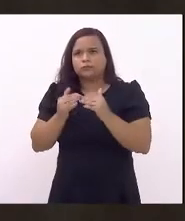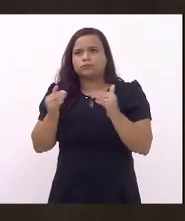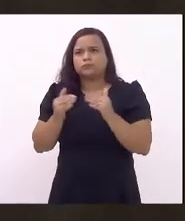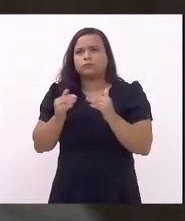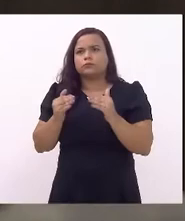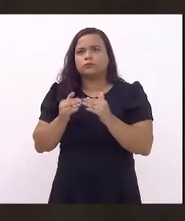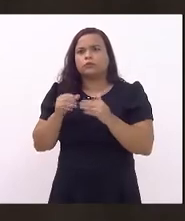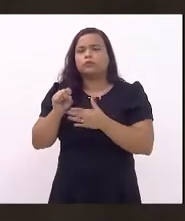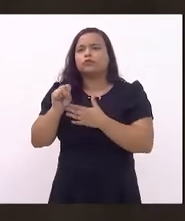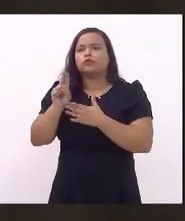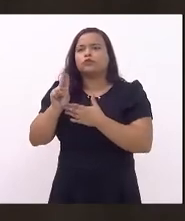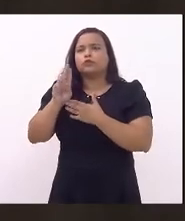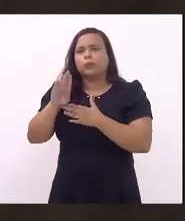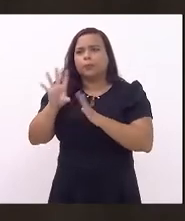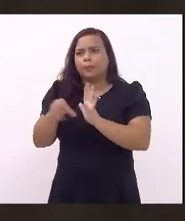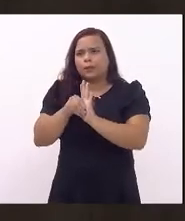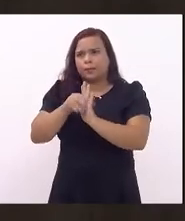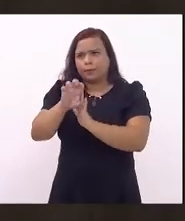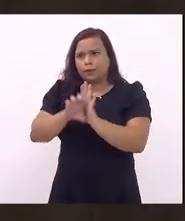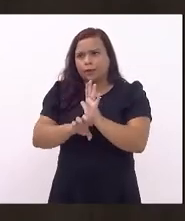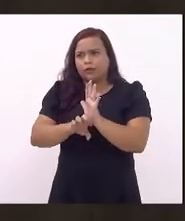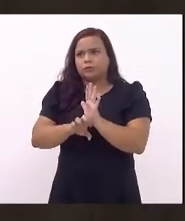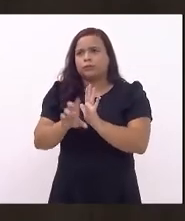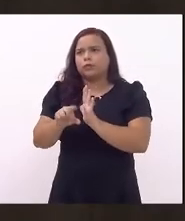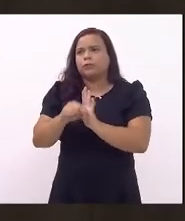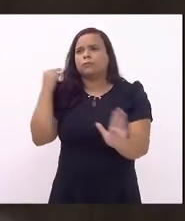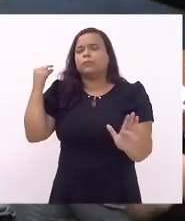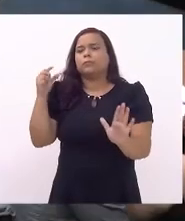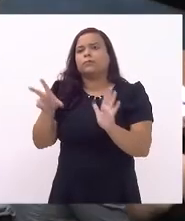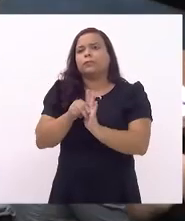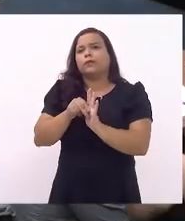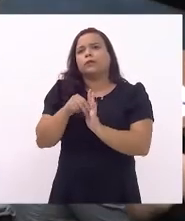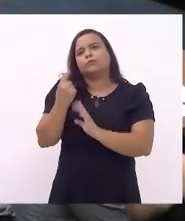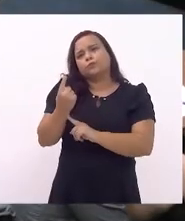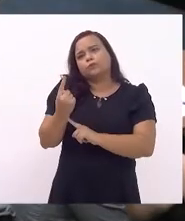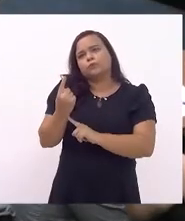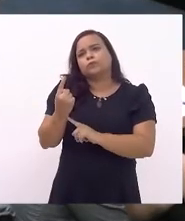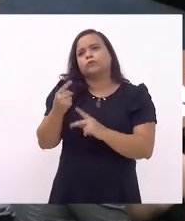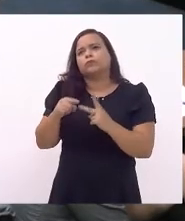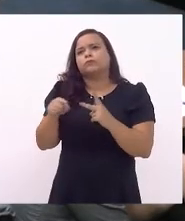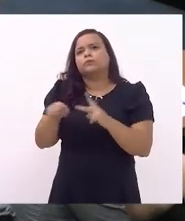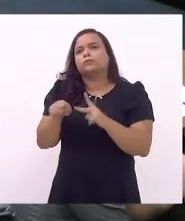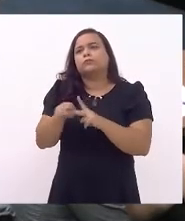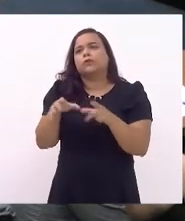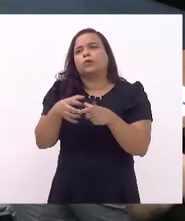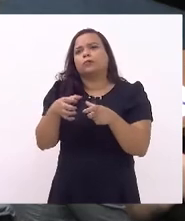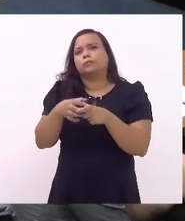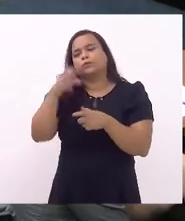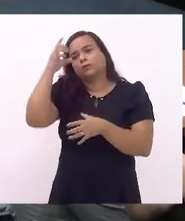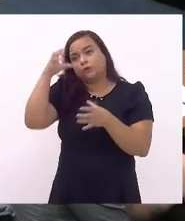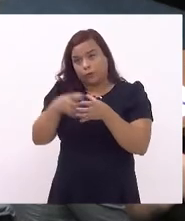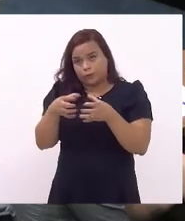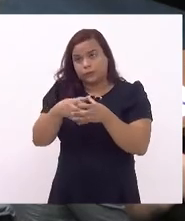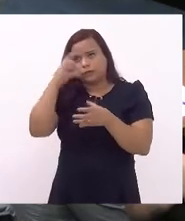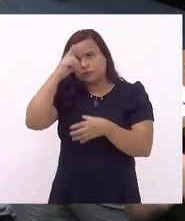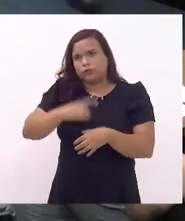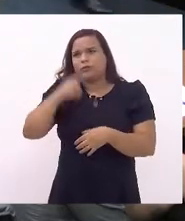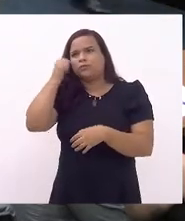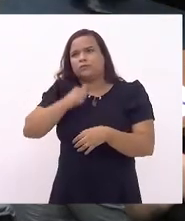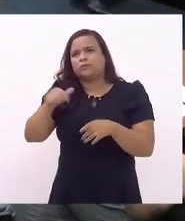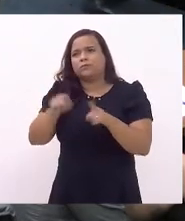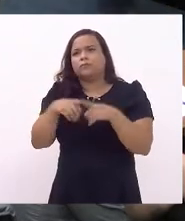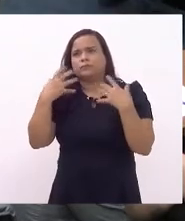às emendas número 1 de plenário e 1 da Comissão de Direitos da Mulher, favorável com sub-emenda